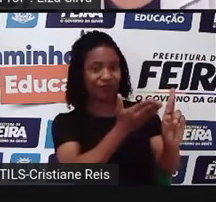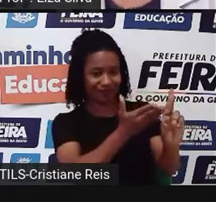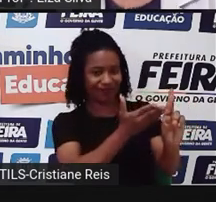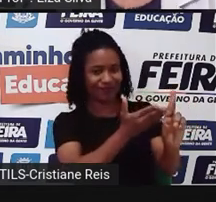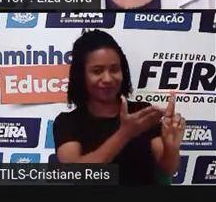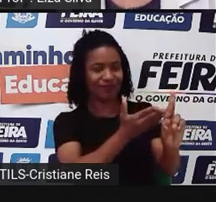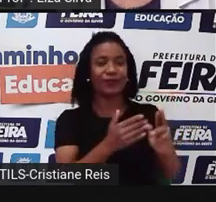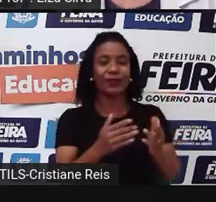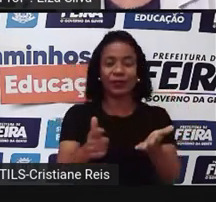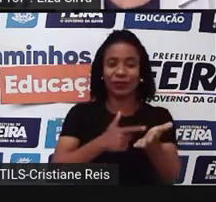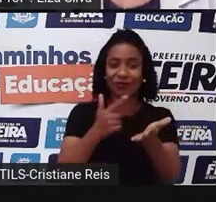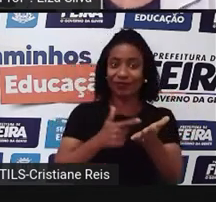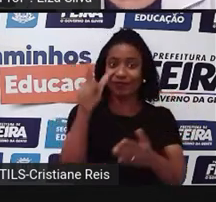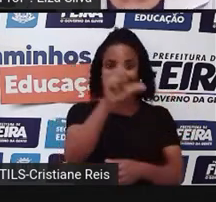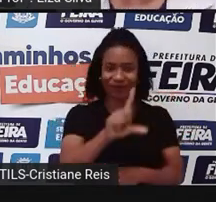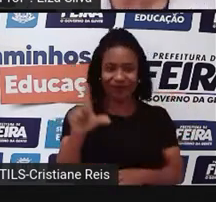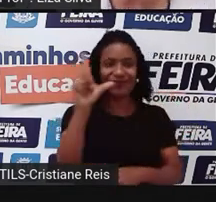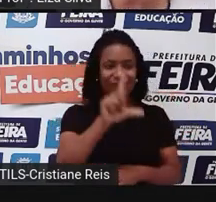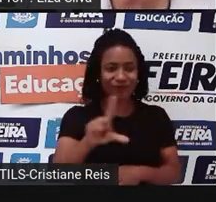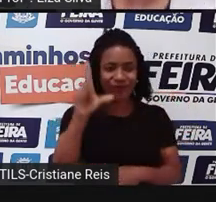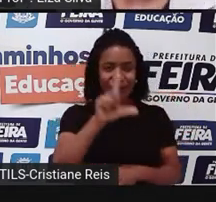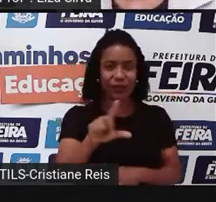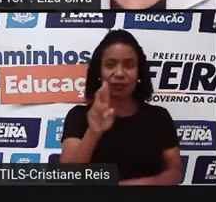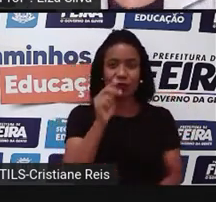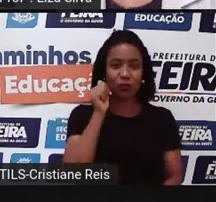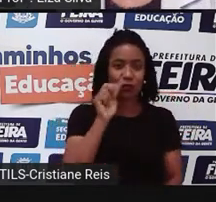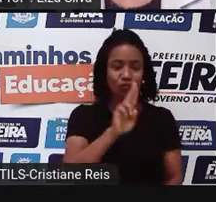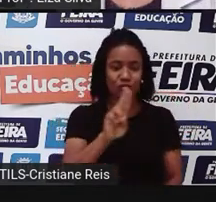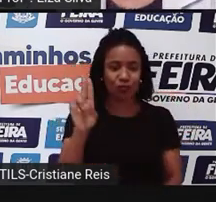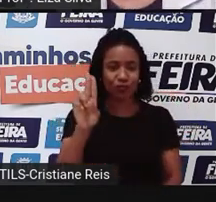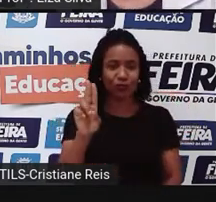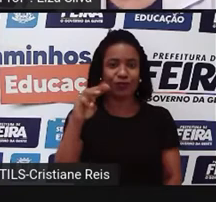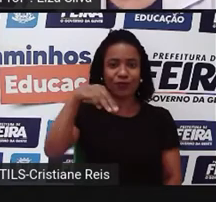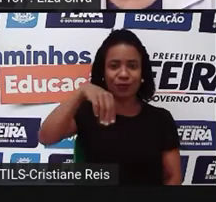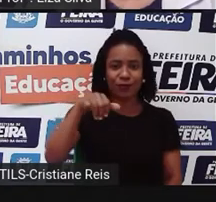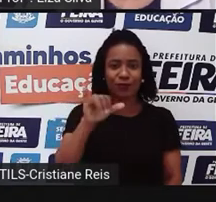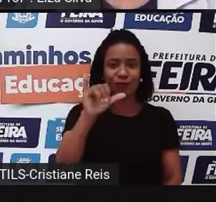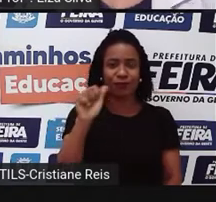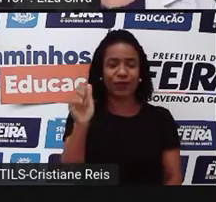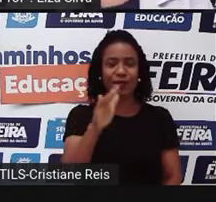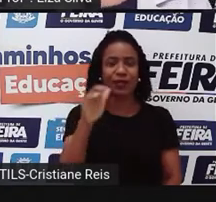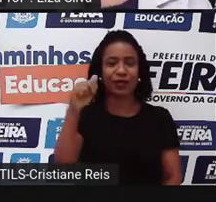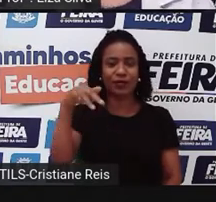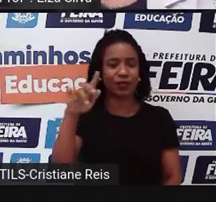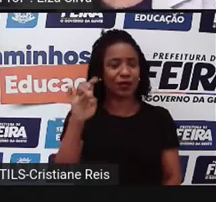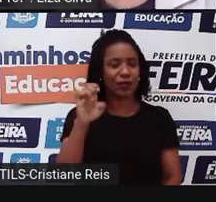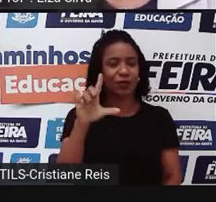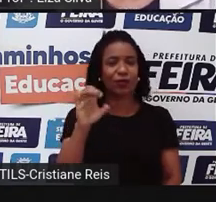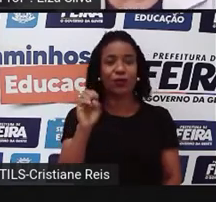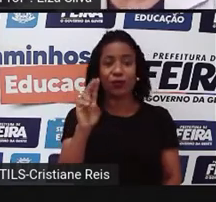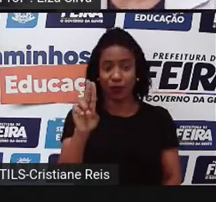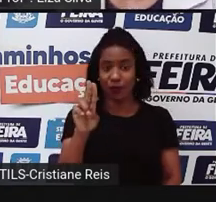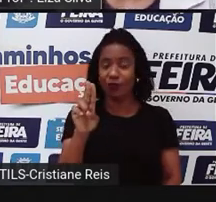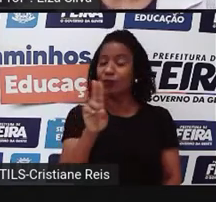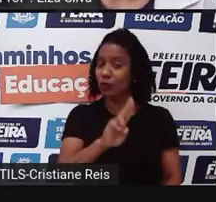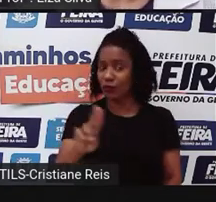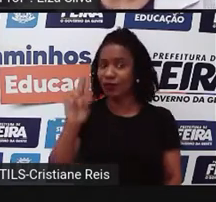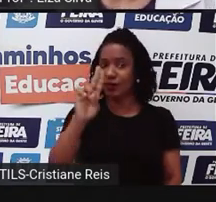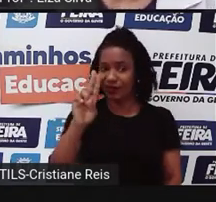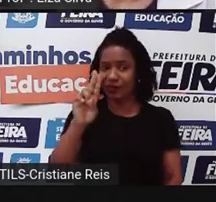literário. Maya Angelou. Maya Angelou é o seu nome